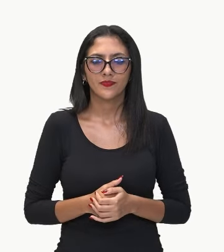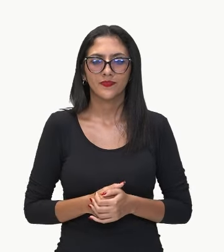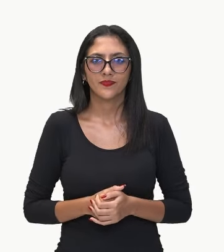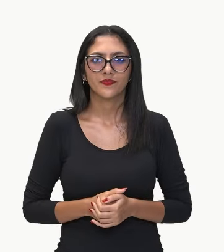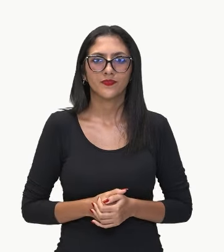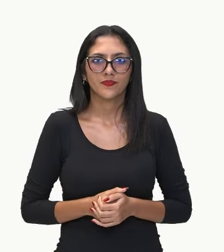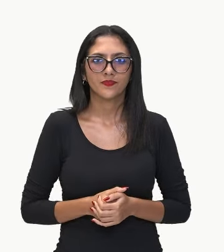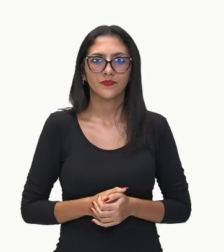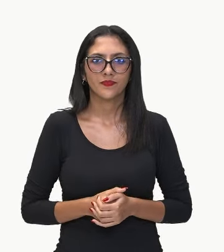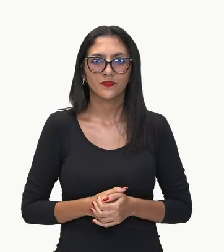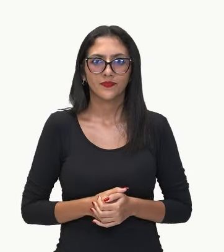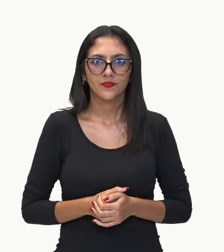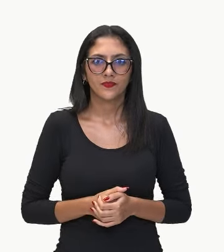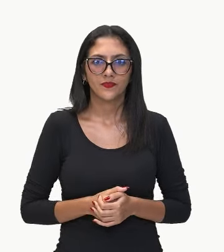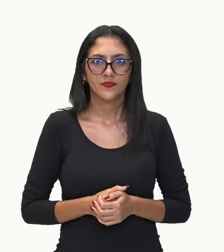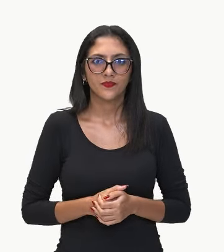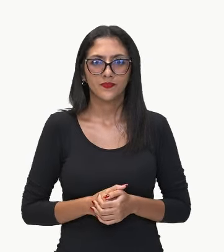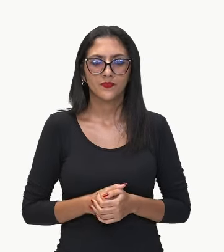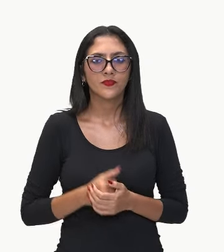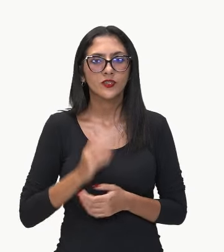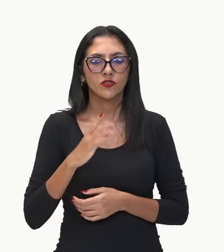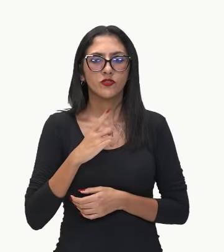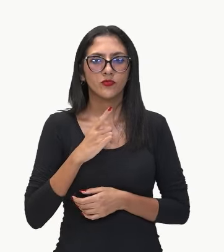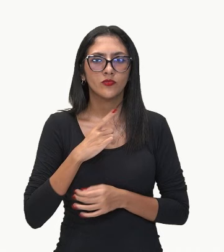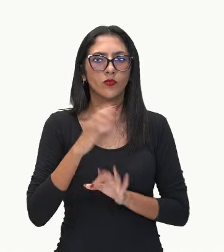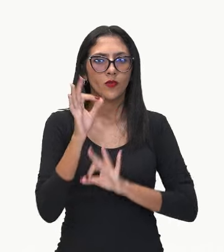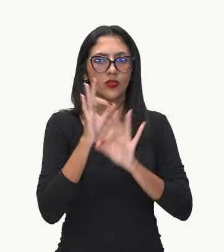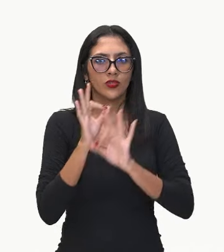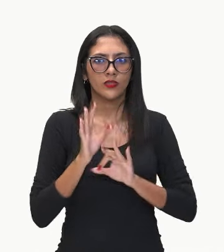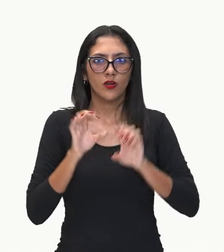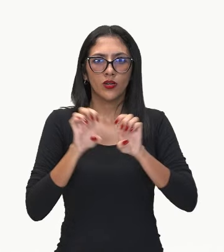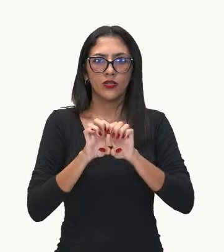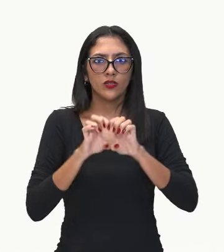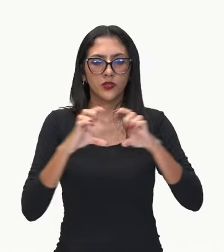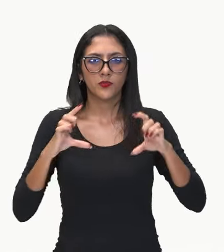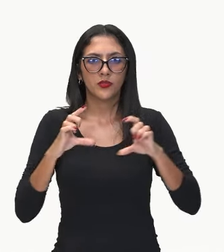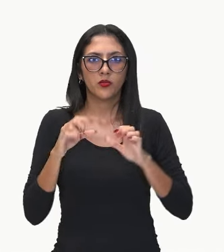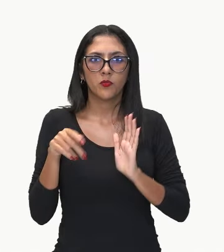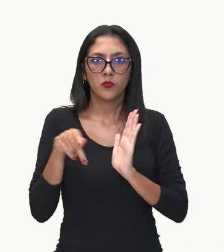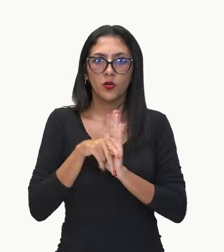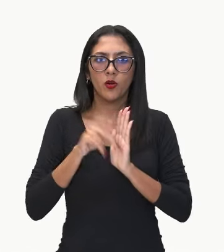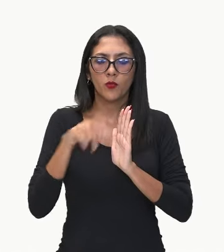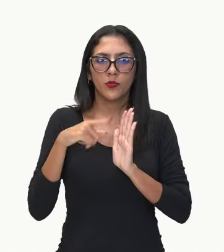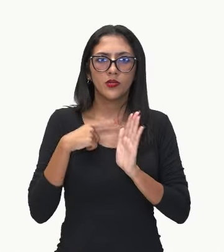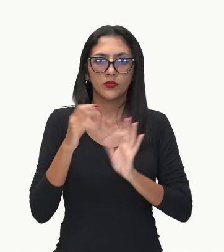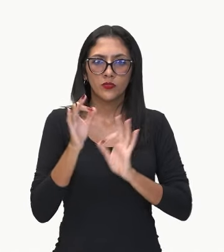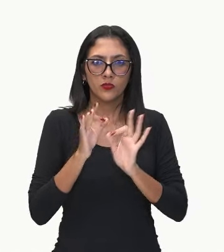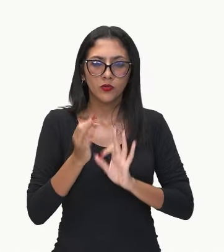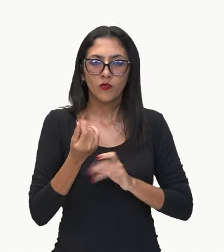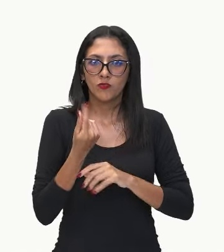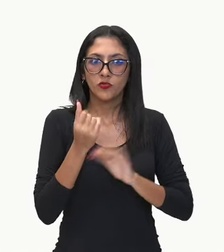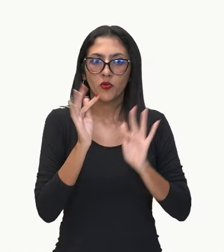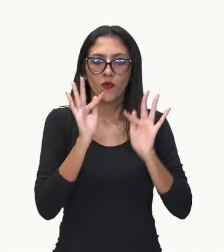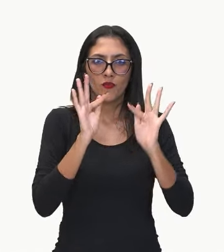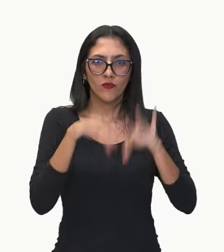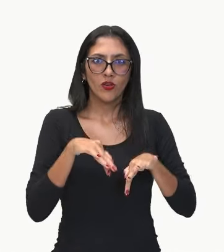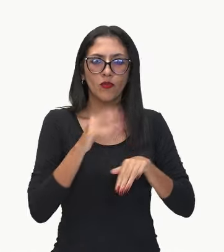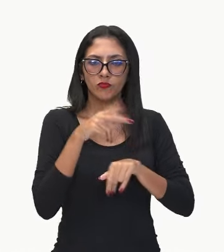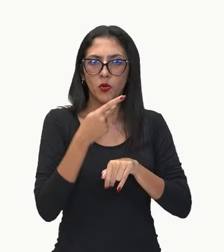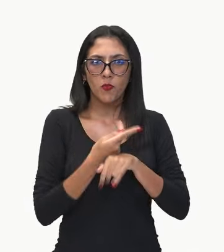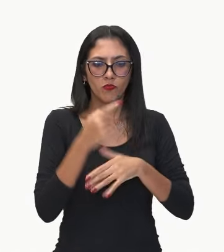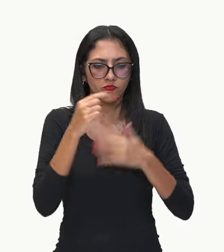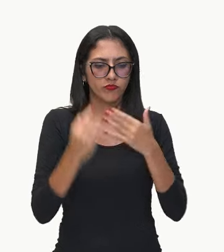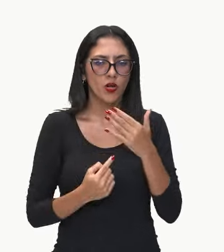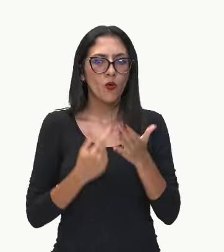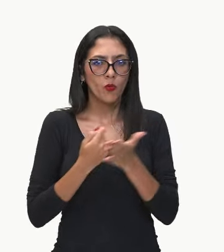Está aí. A expressão numérica que representa o troco da Ana após realizar essas compras.